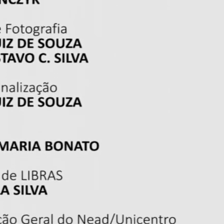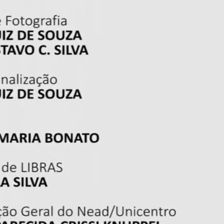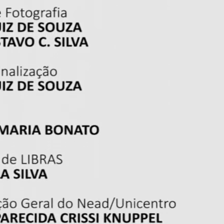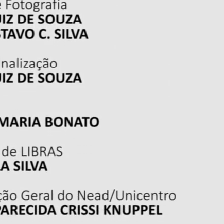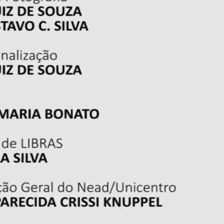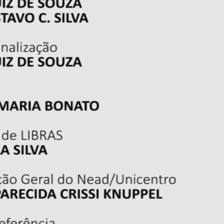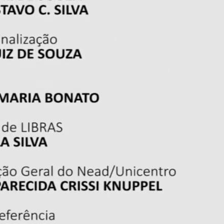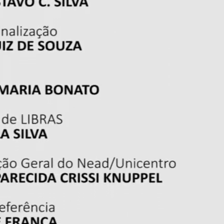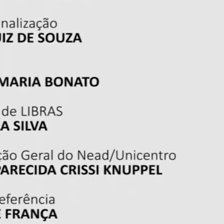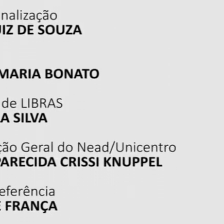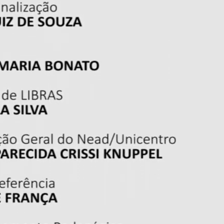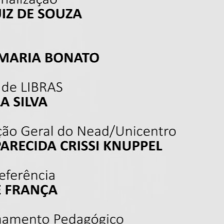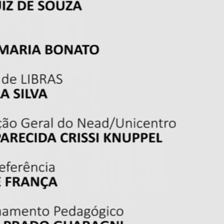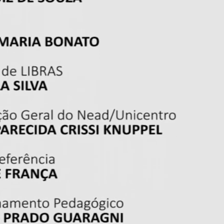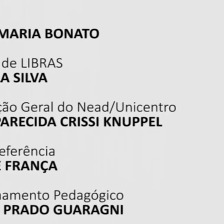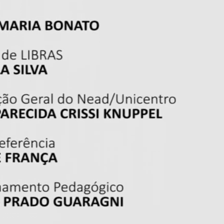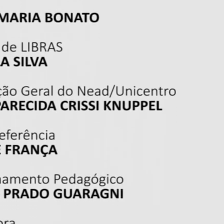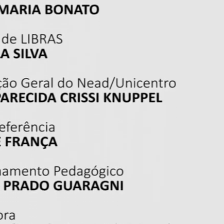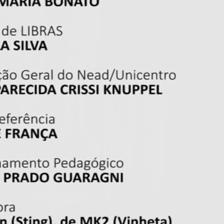tchau.